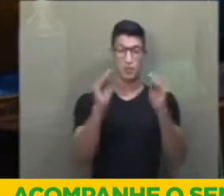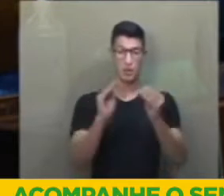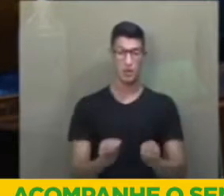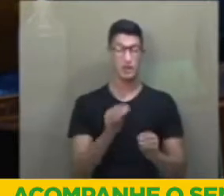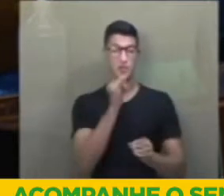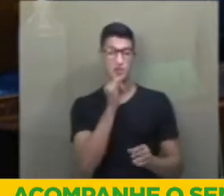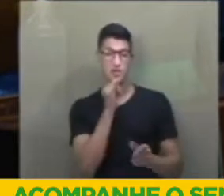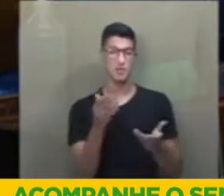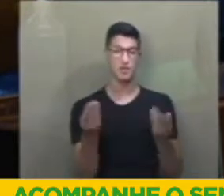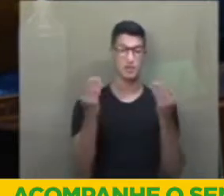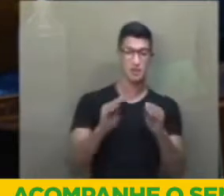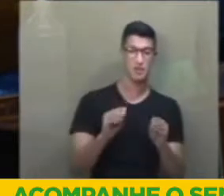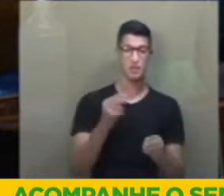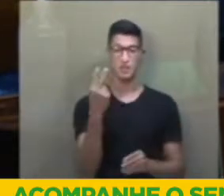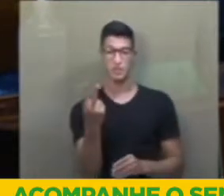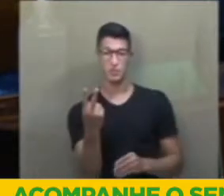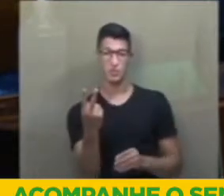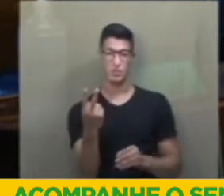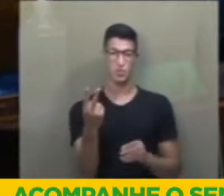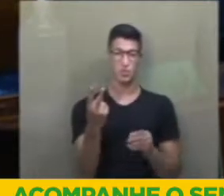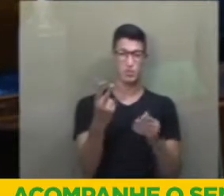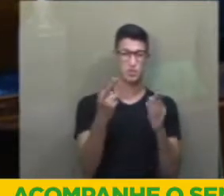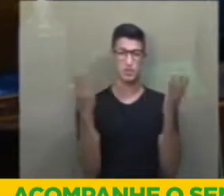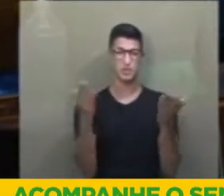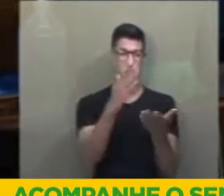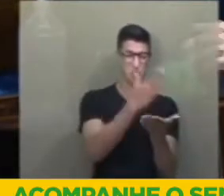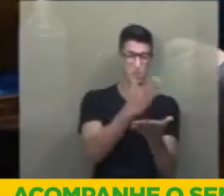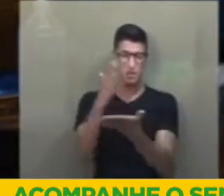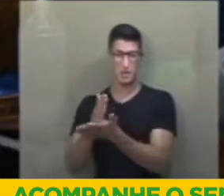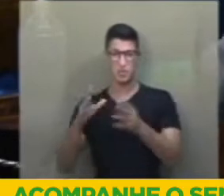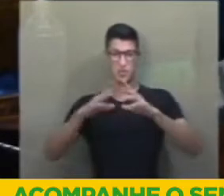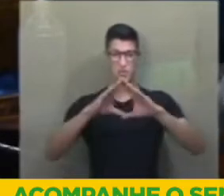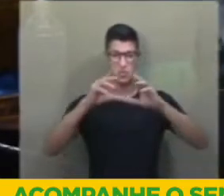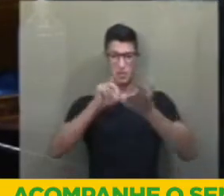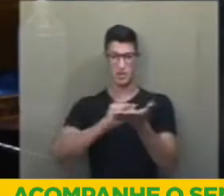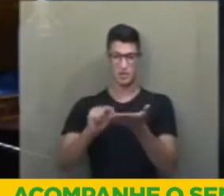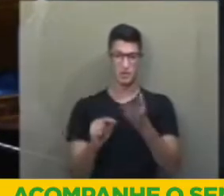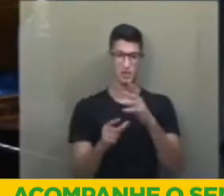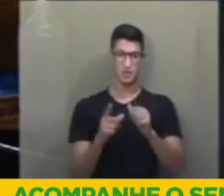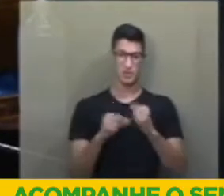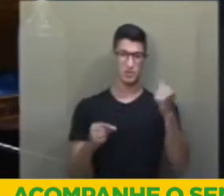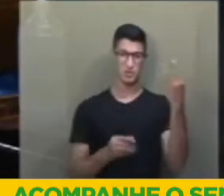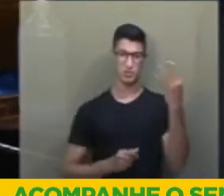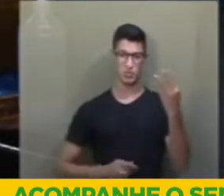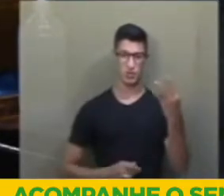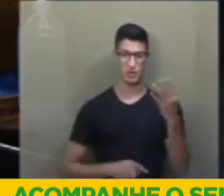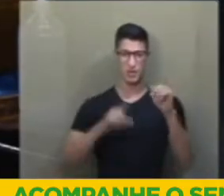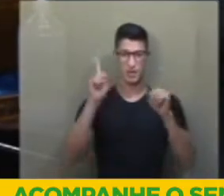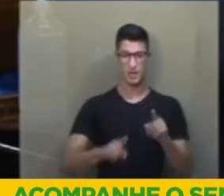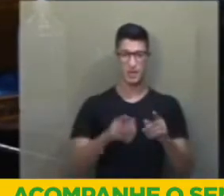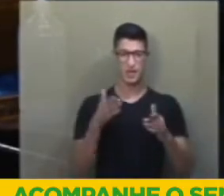duas partes no mesmo artigo. O artigo 4º é